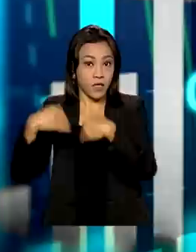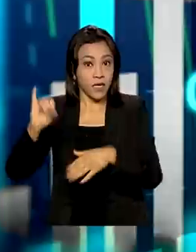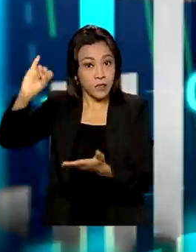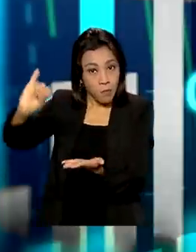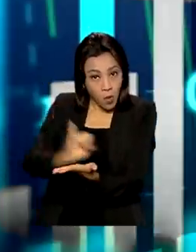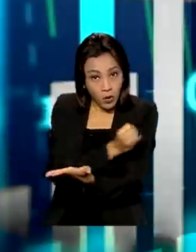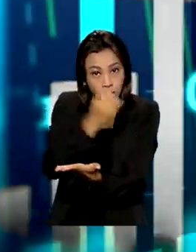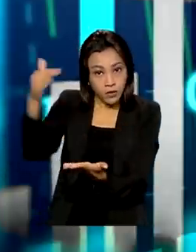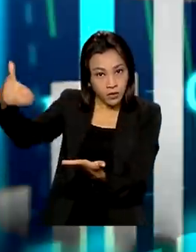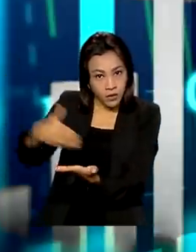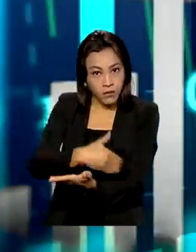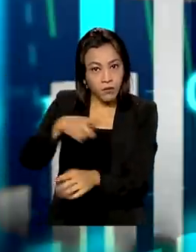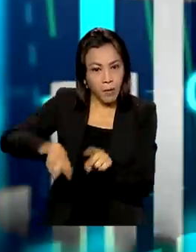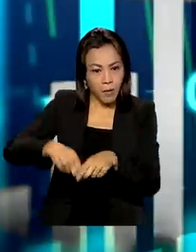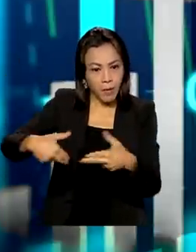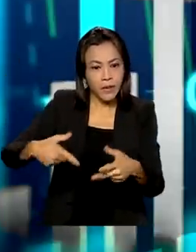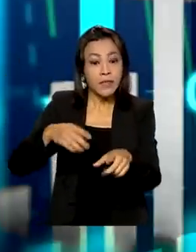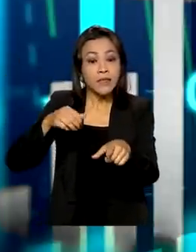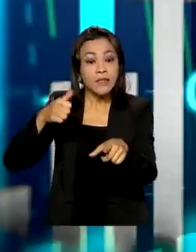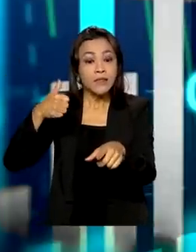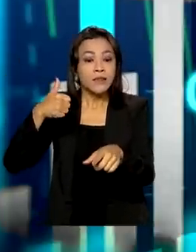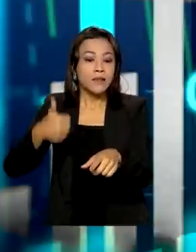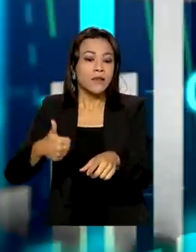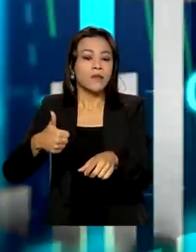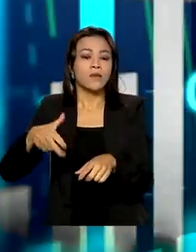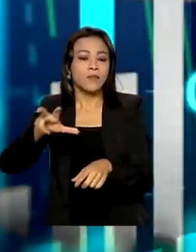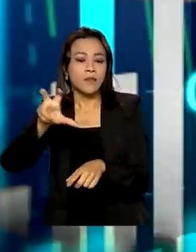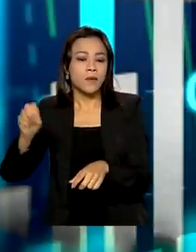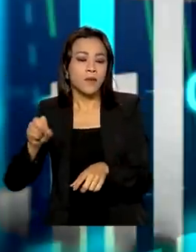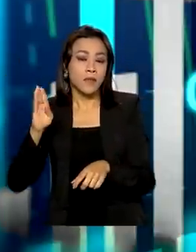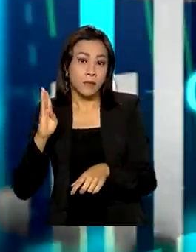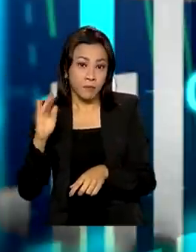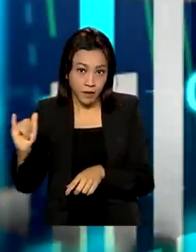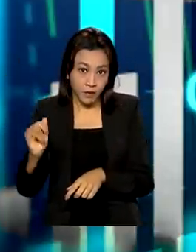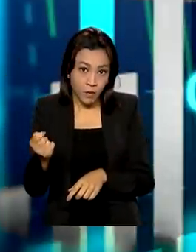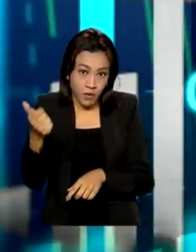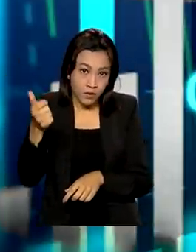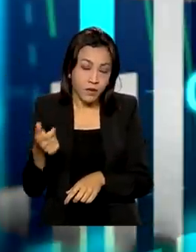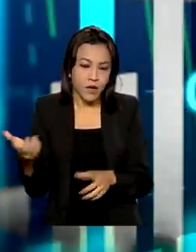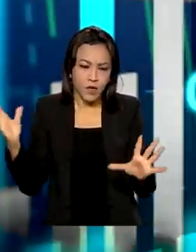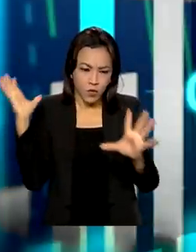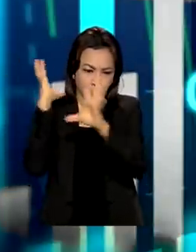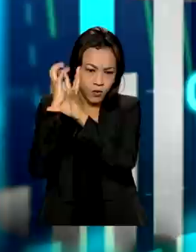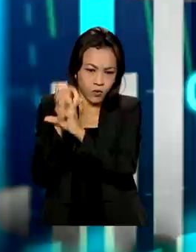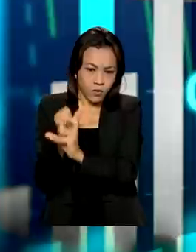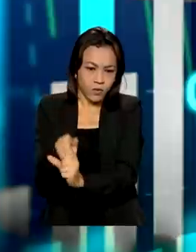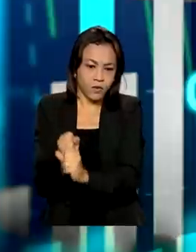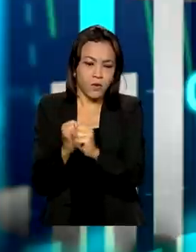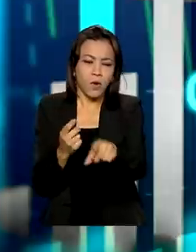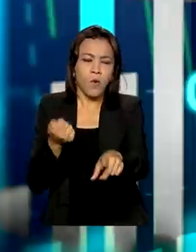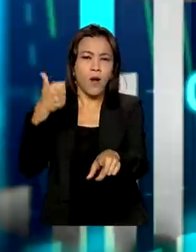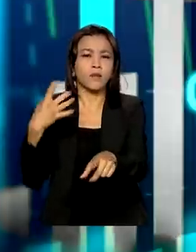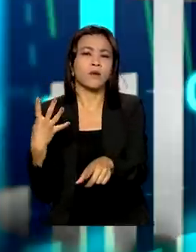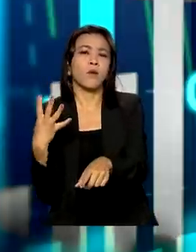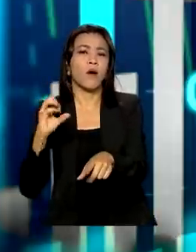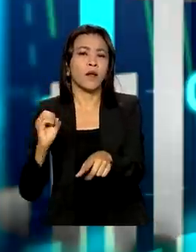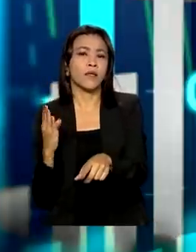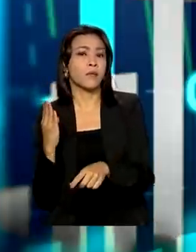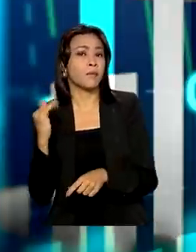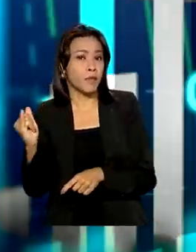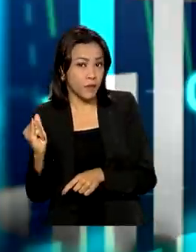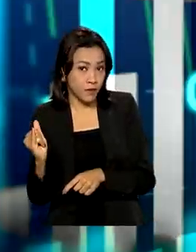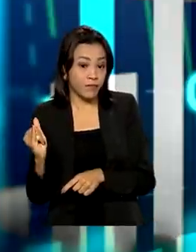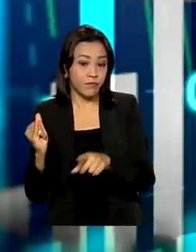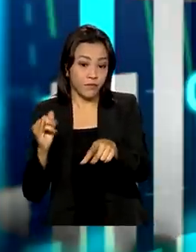ultrapassaram 150 bilhões de dólares. Resultado, o saldo acumulado até o momento está em quase 40 bilhões de dólares, 39